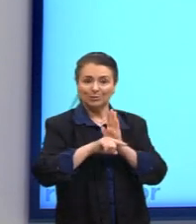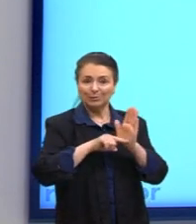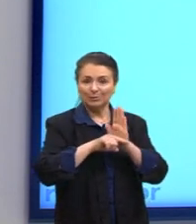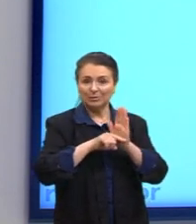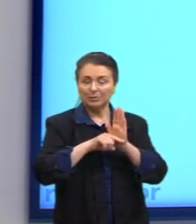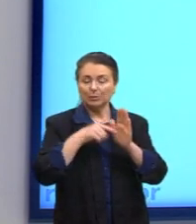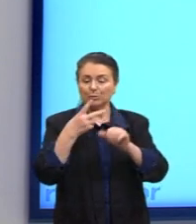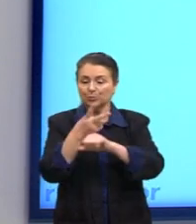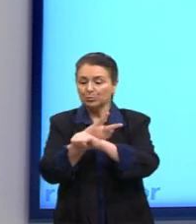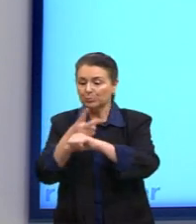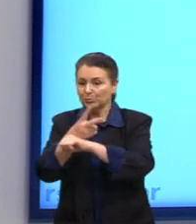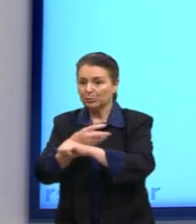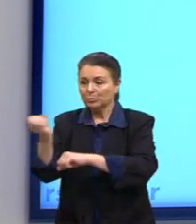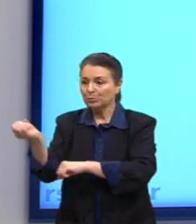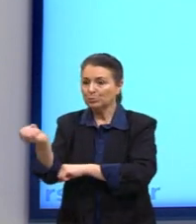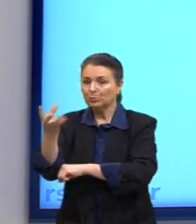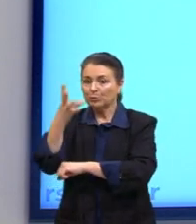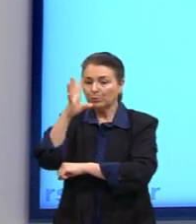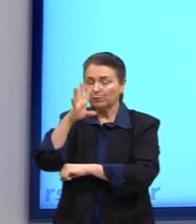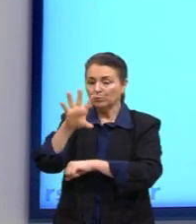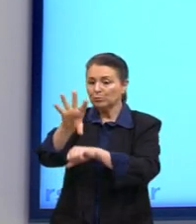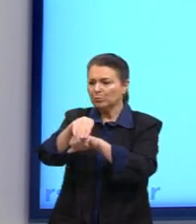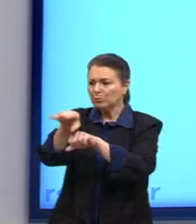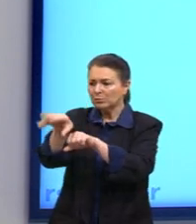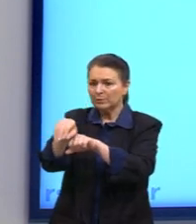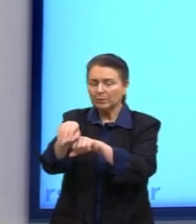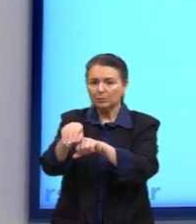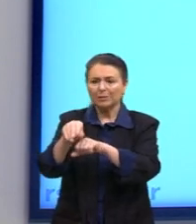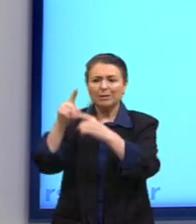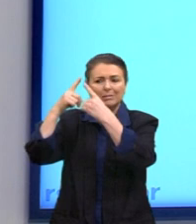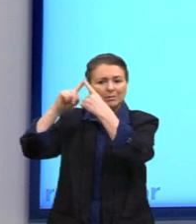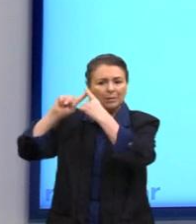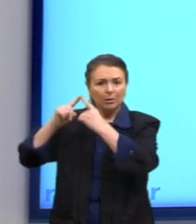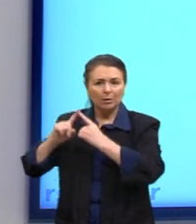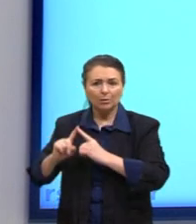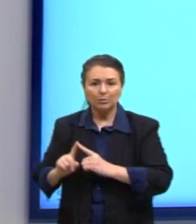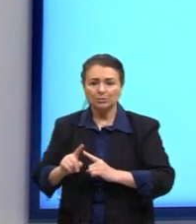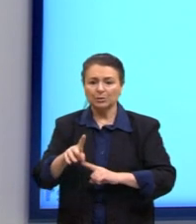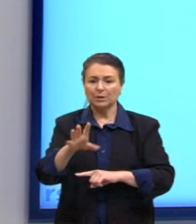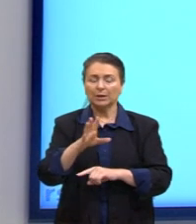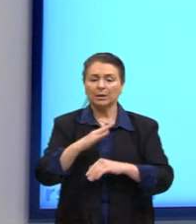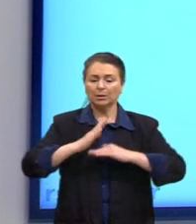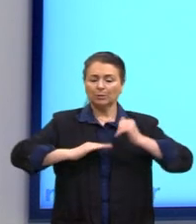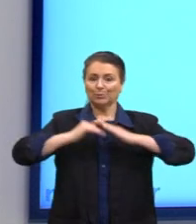de busca de novos conhecimentos, dessa lógica na construção do conhecimento.